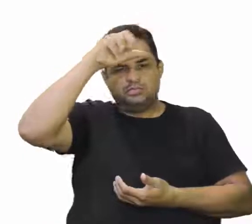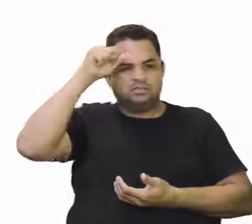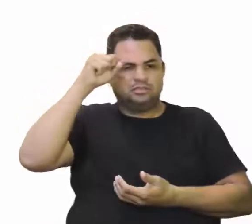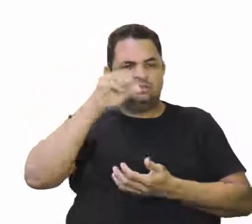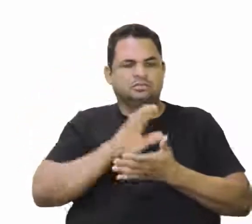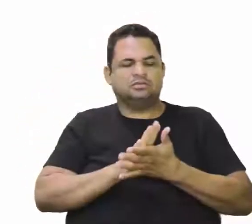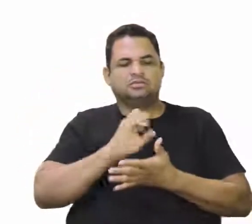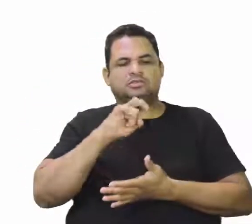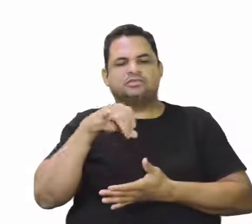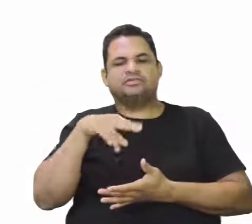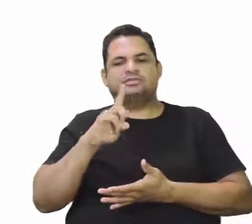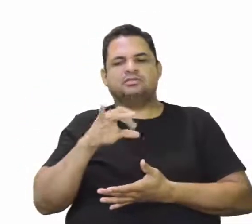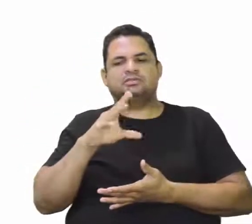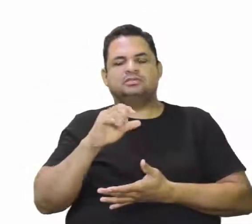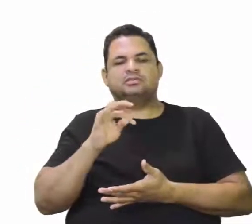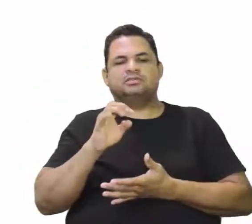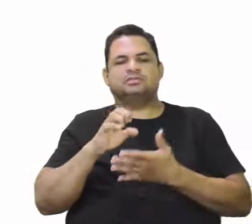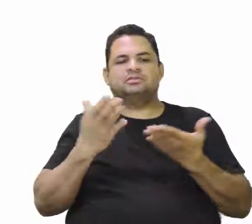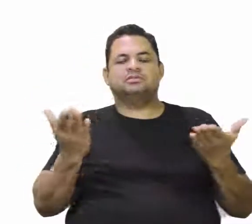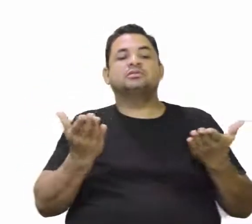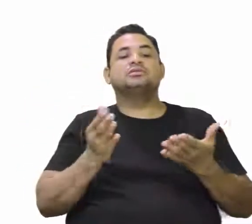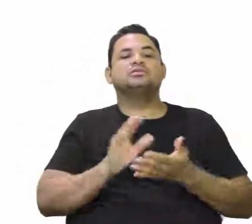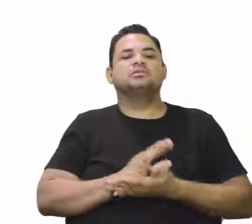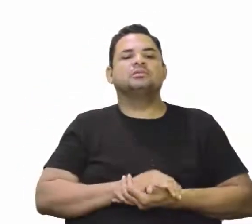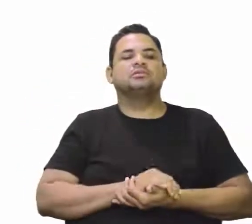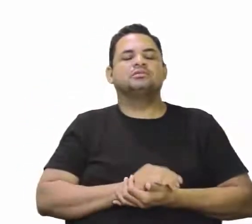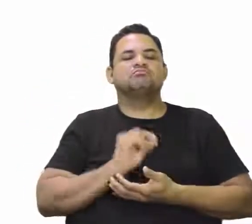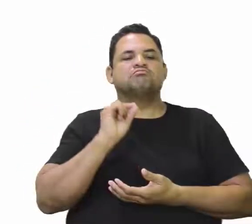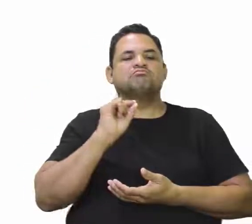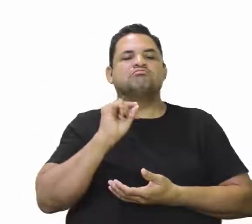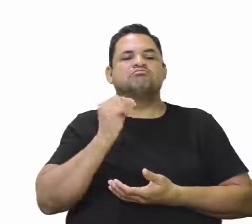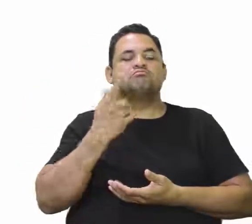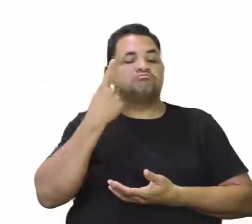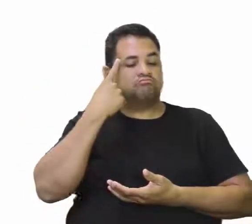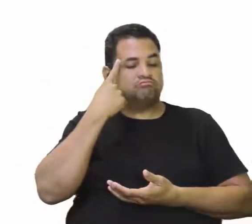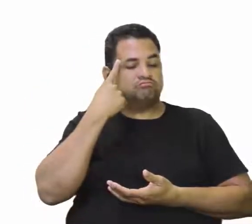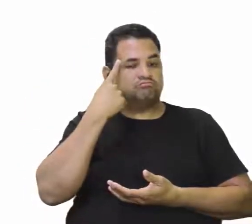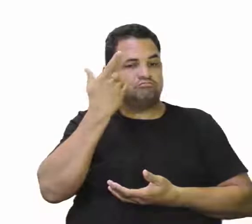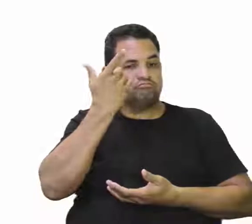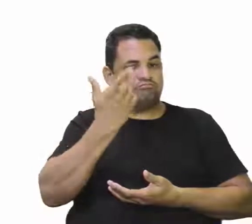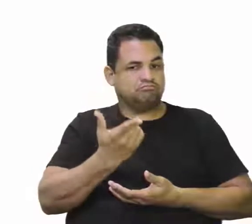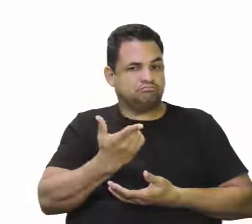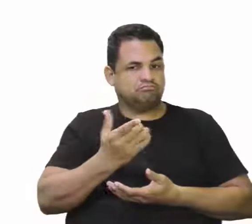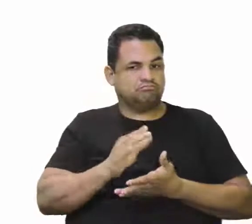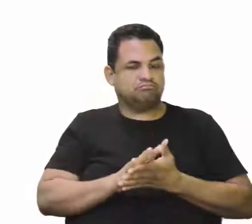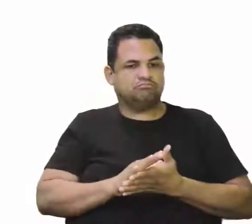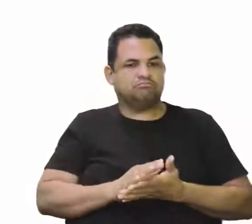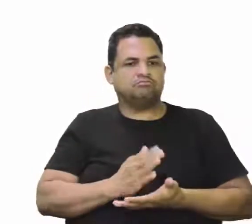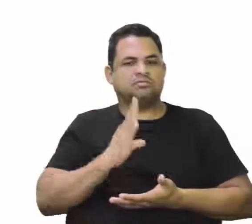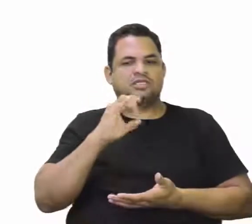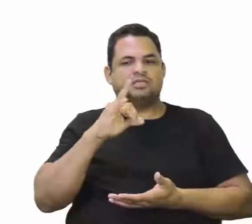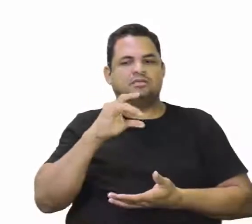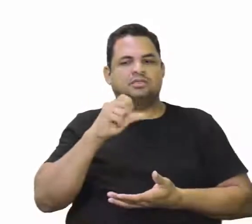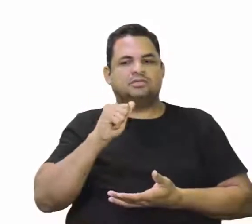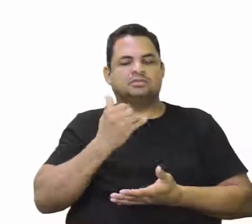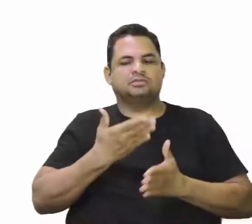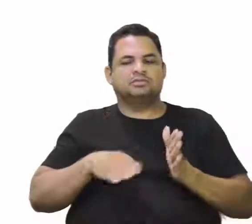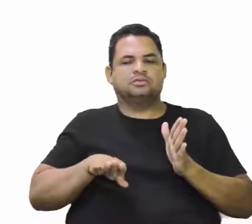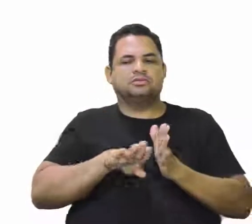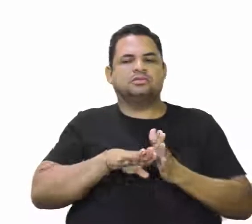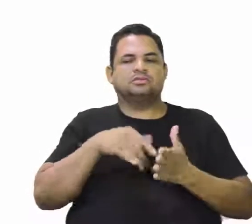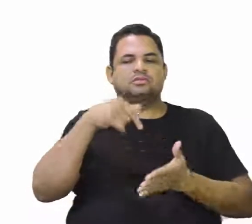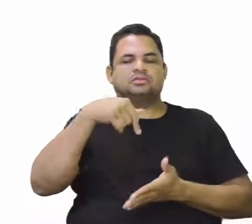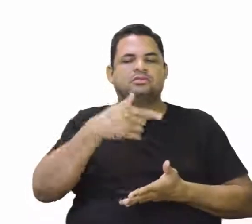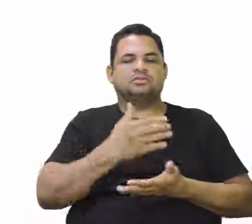São Vicente. E aí? O que vocês acham aonde Cabral chegou? Vem cá comigo.